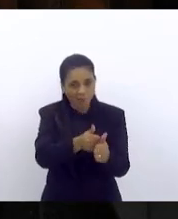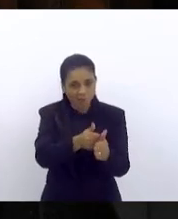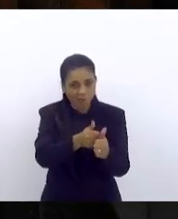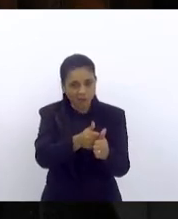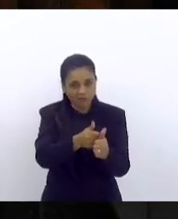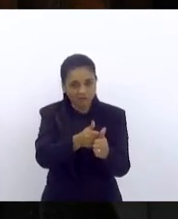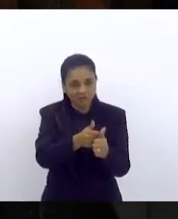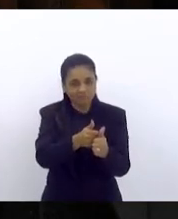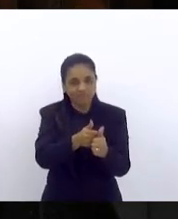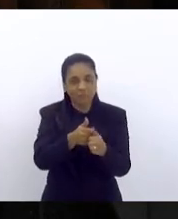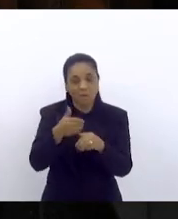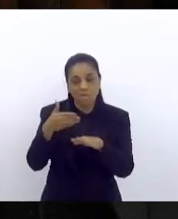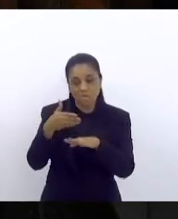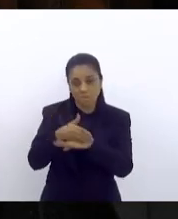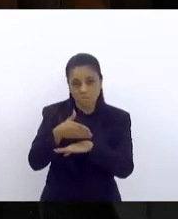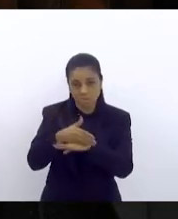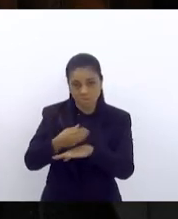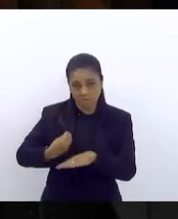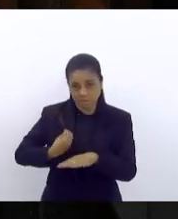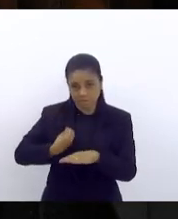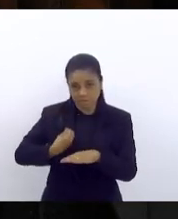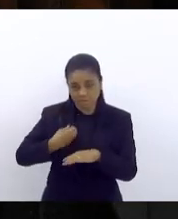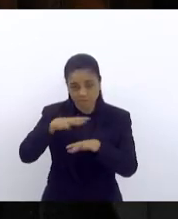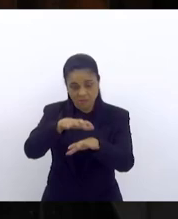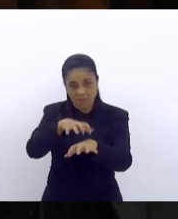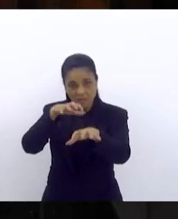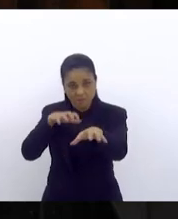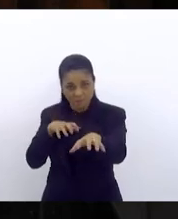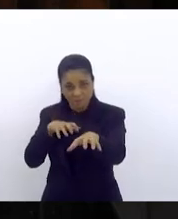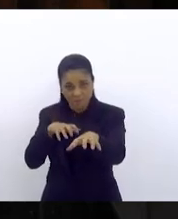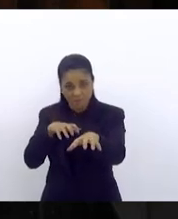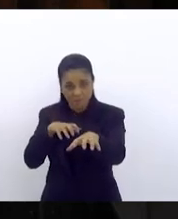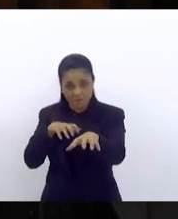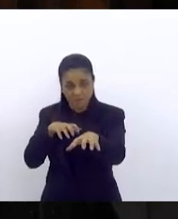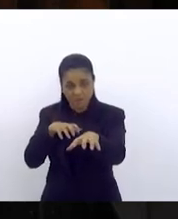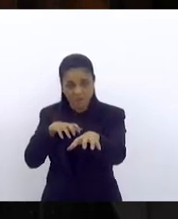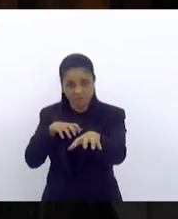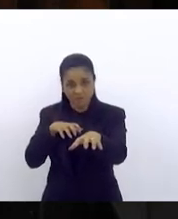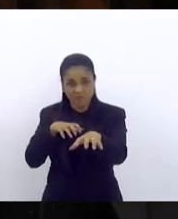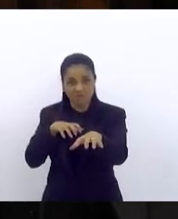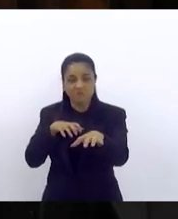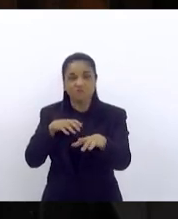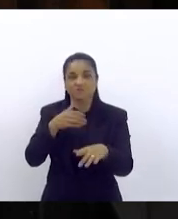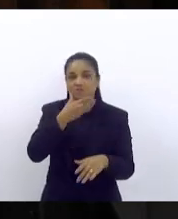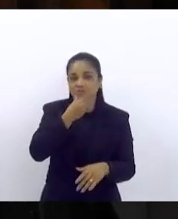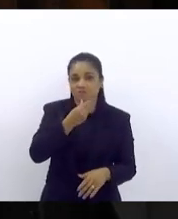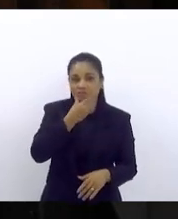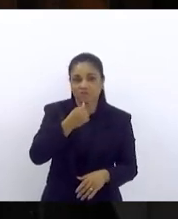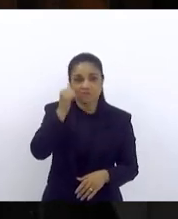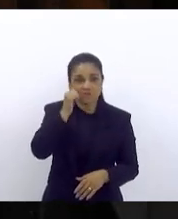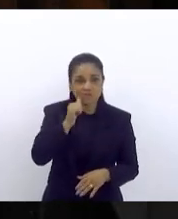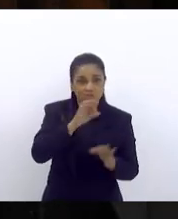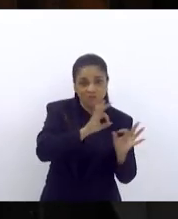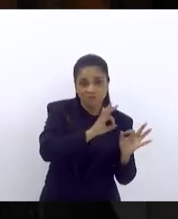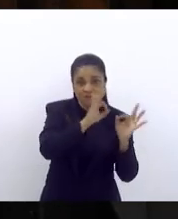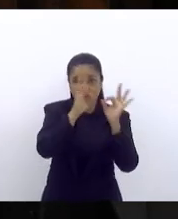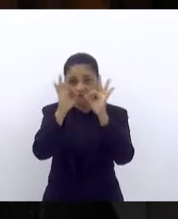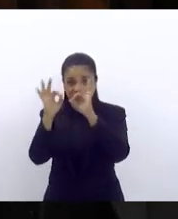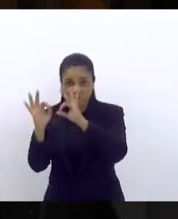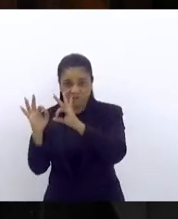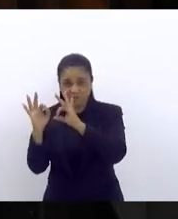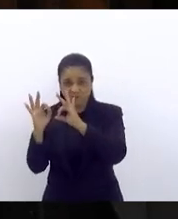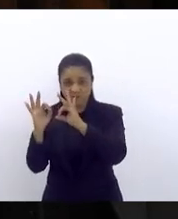presencial e remota senhoras e senhores telespectadores